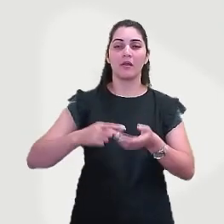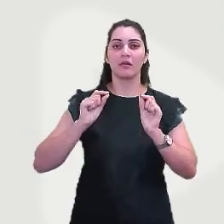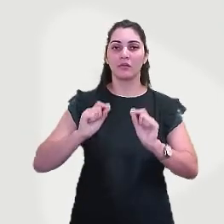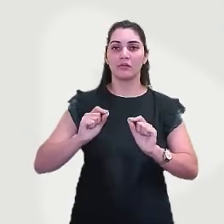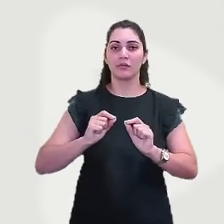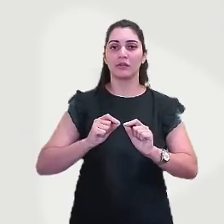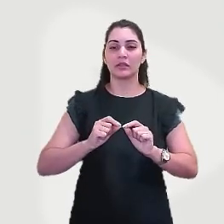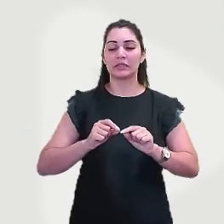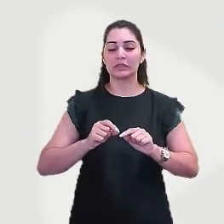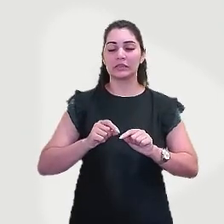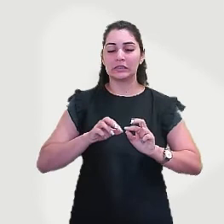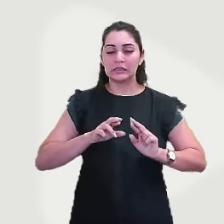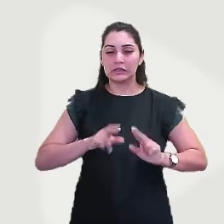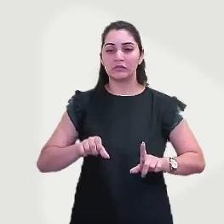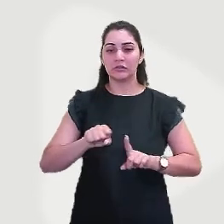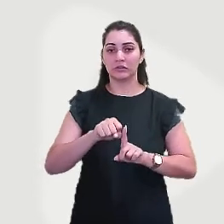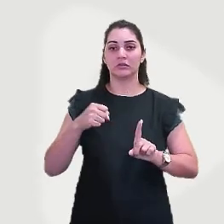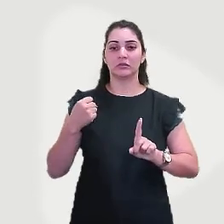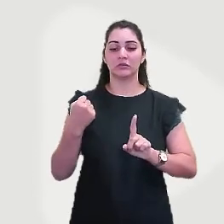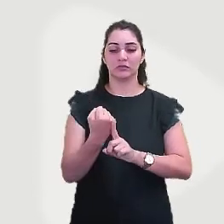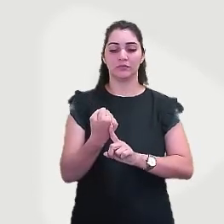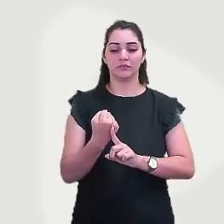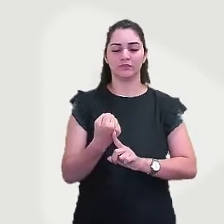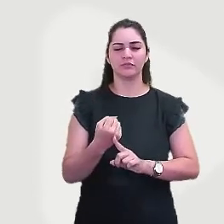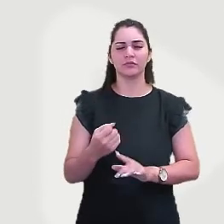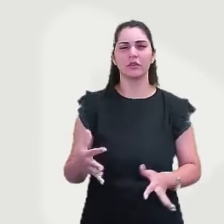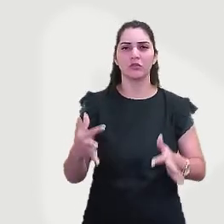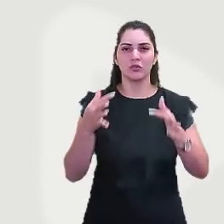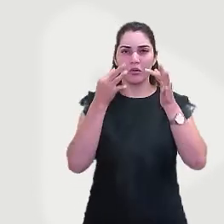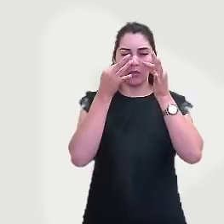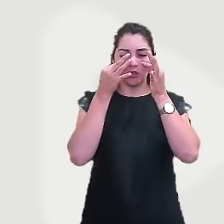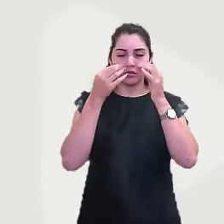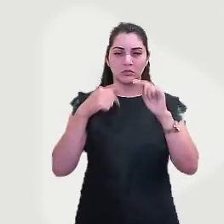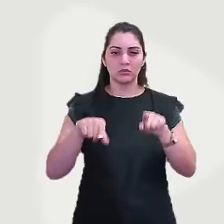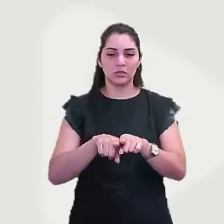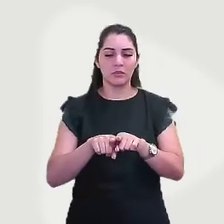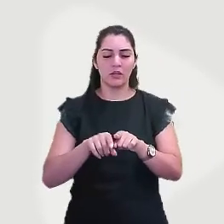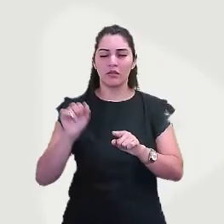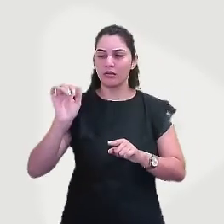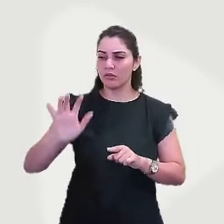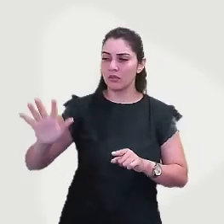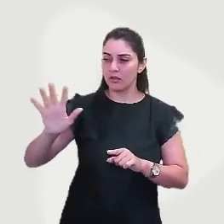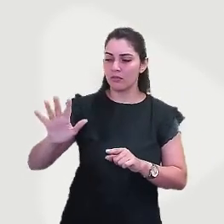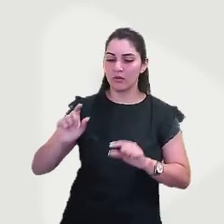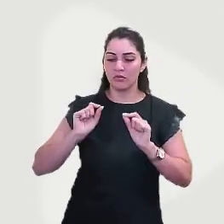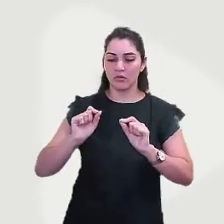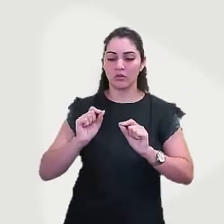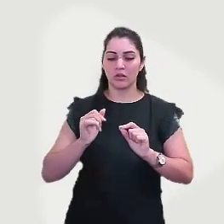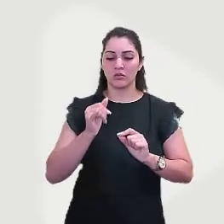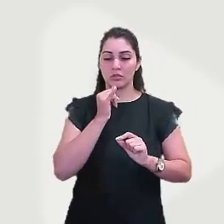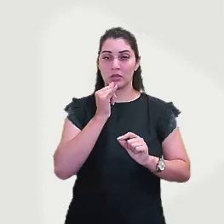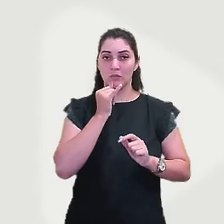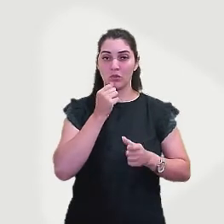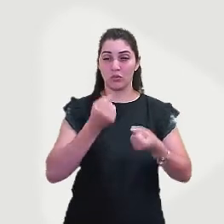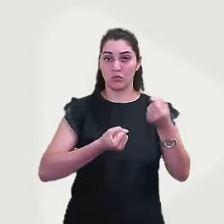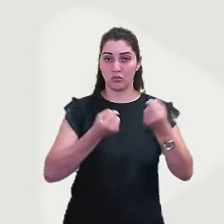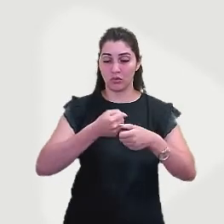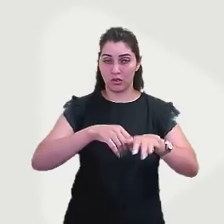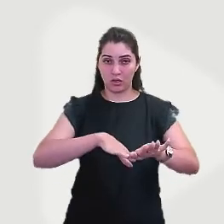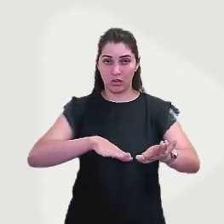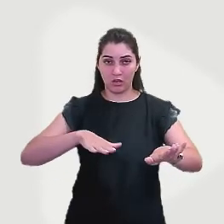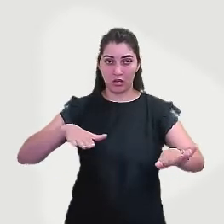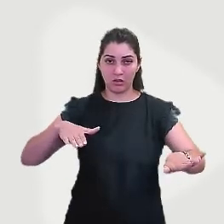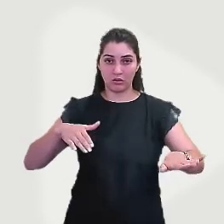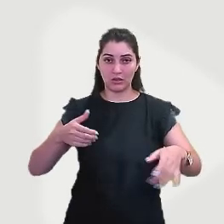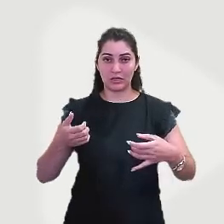-americanas e outras no mundo. Deixa eu te chamar a atenção também para essa imagem embaixo, né? Que é um congestamento na cidade do México, mas poderia ser